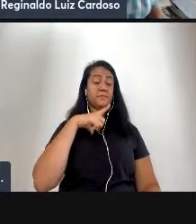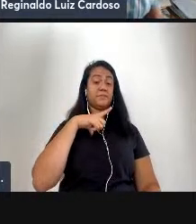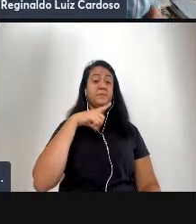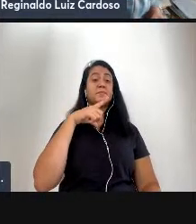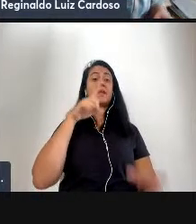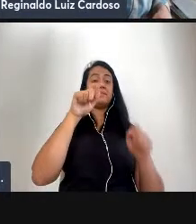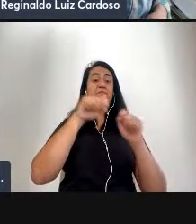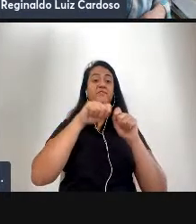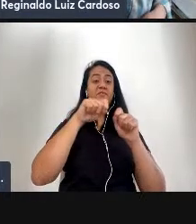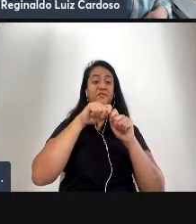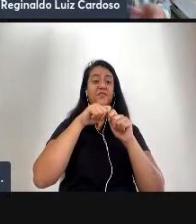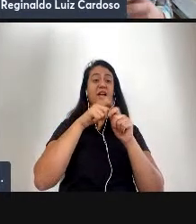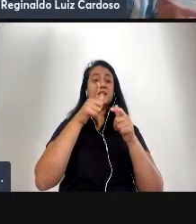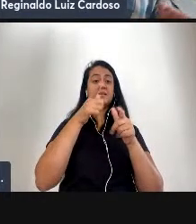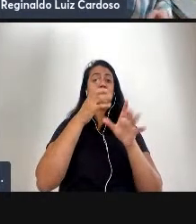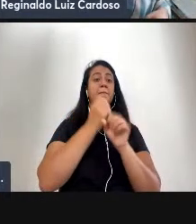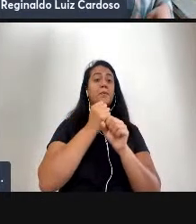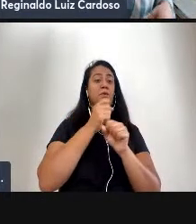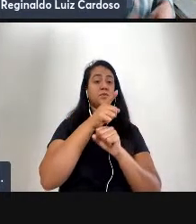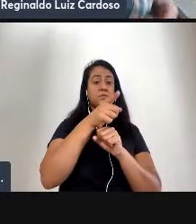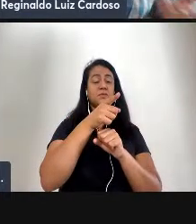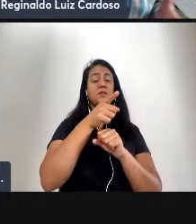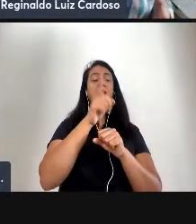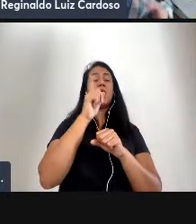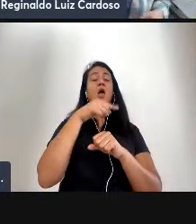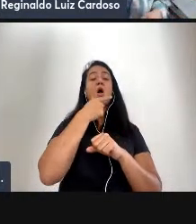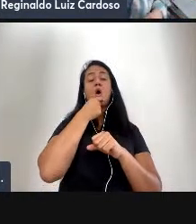MacDonald e ambos foram